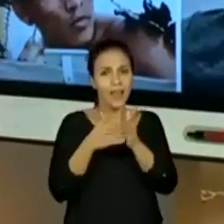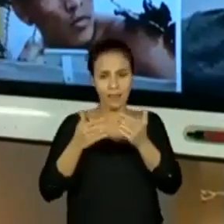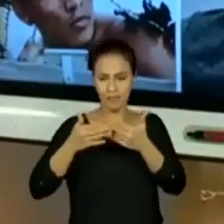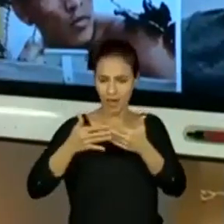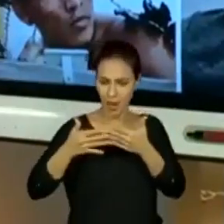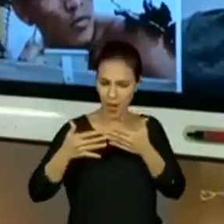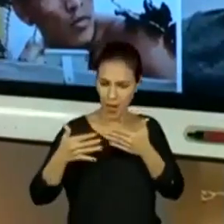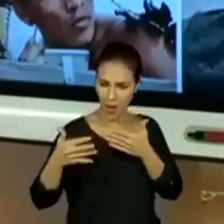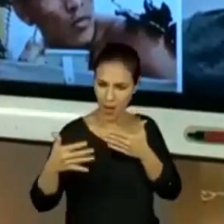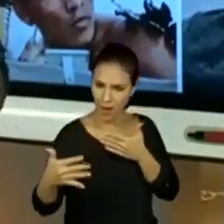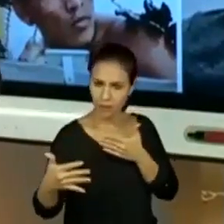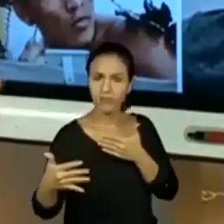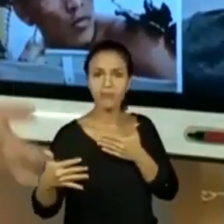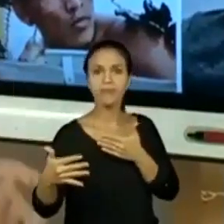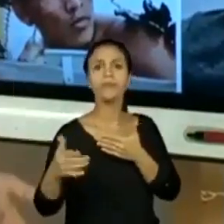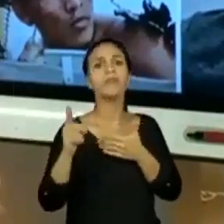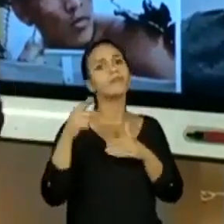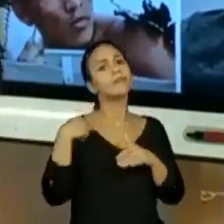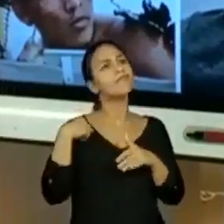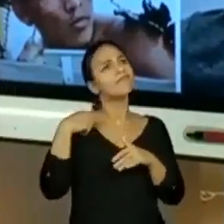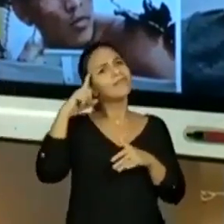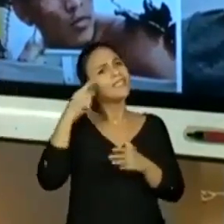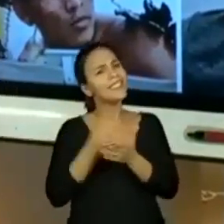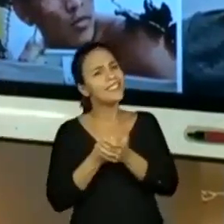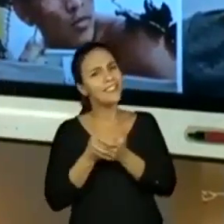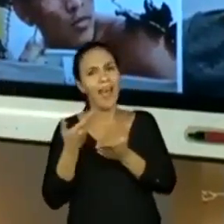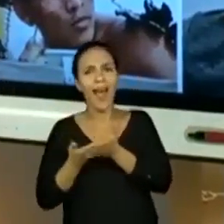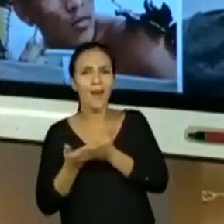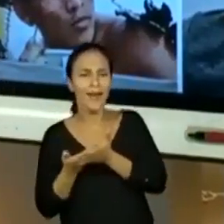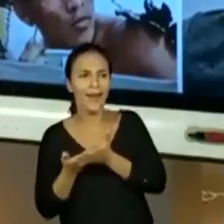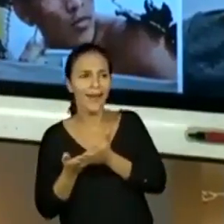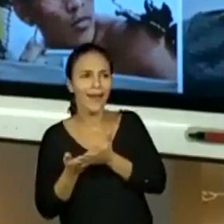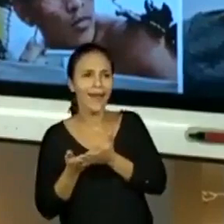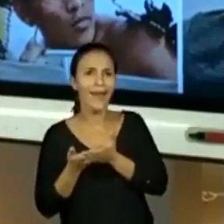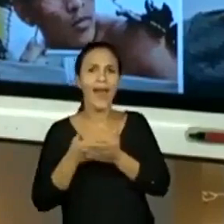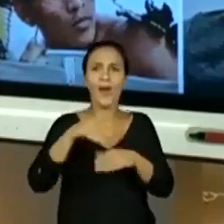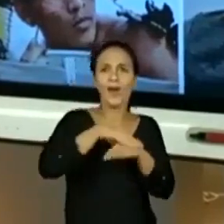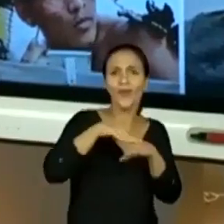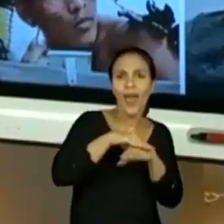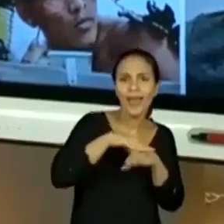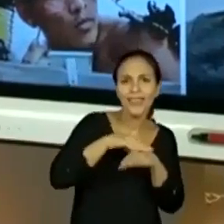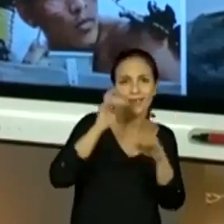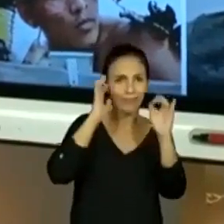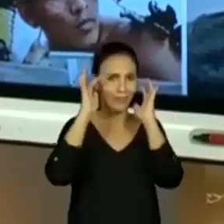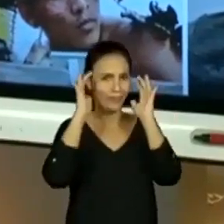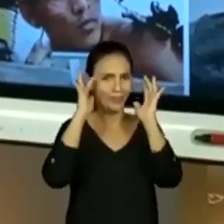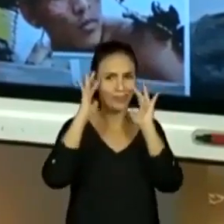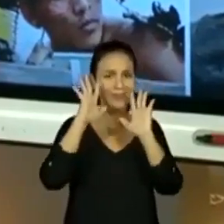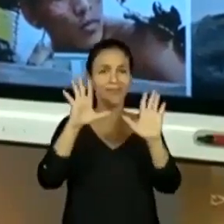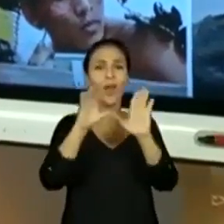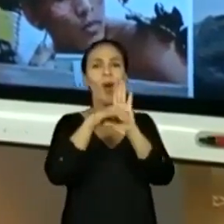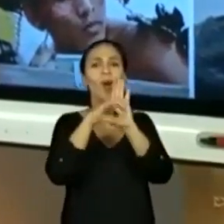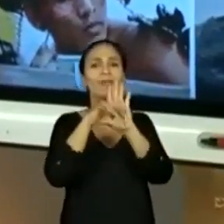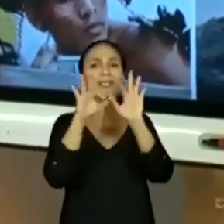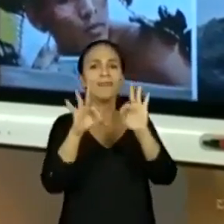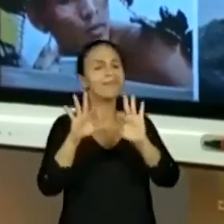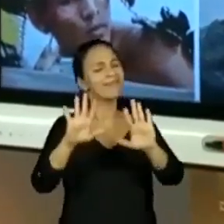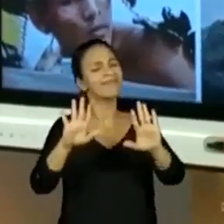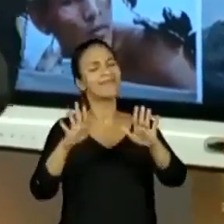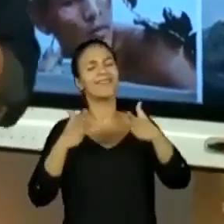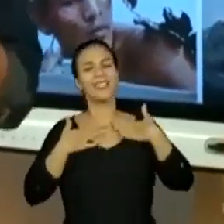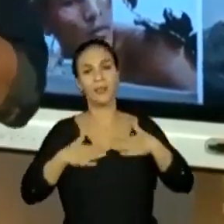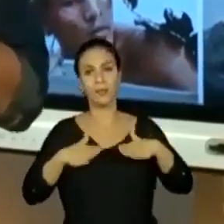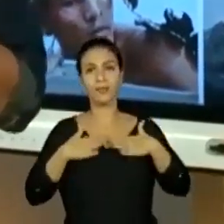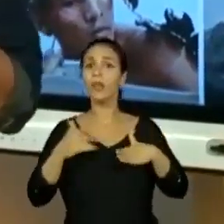período. A gente decide se é aula, se é conversa, se é reflexão. Fiquem bem tranquilos. Lembre-se, gente.